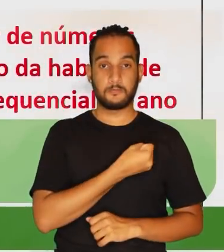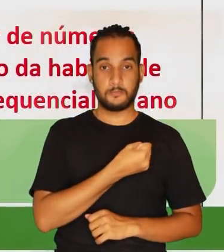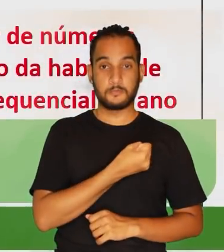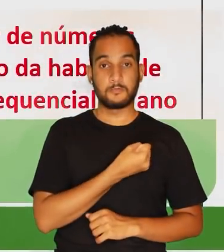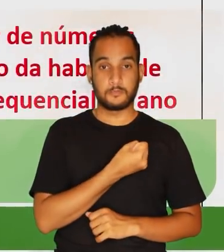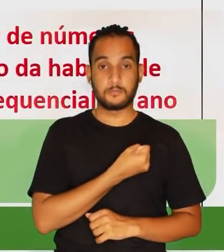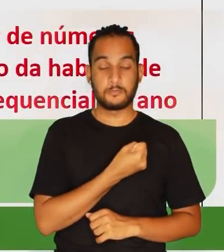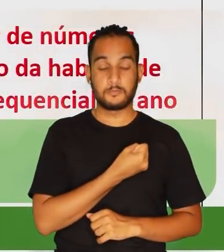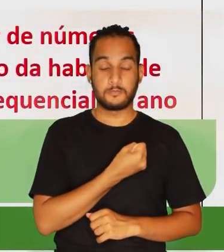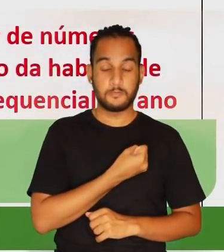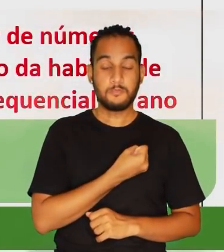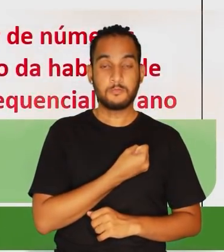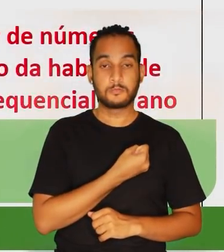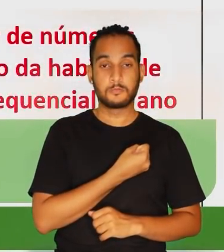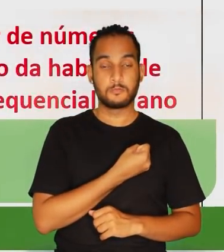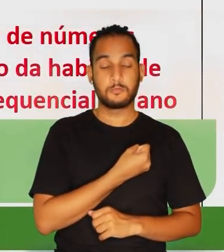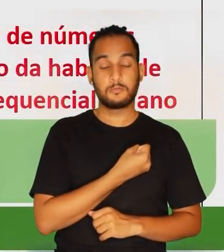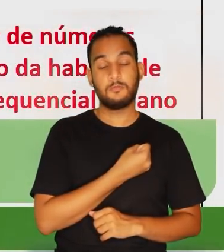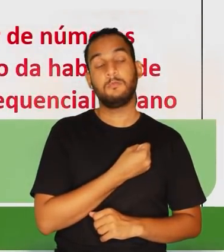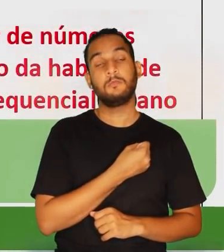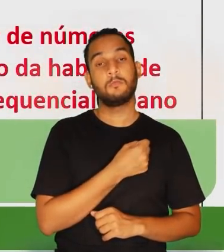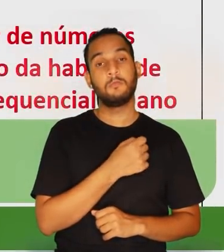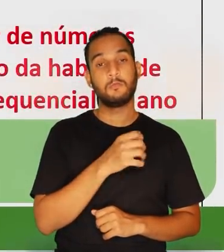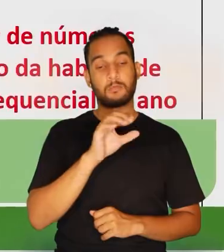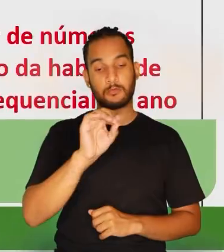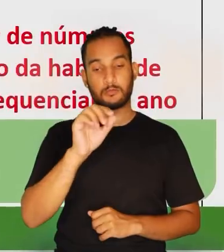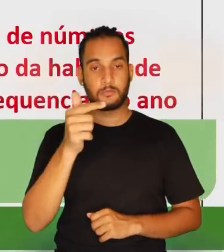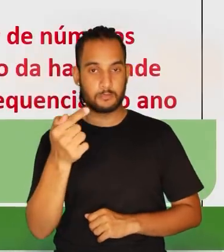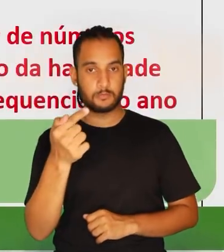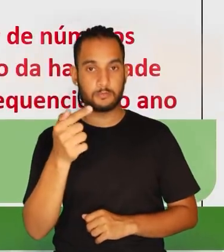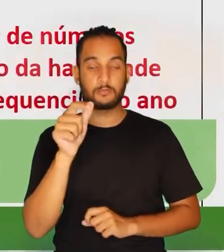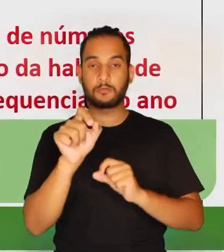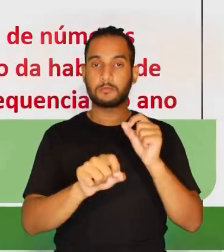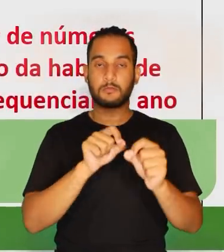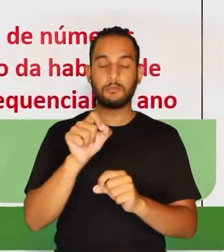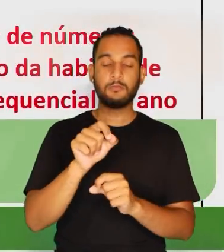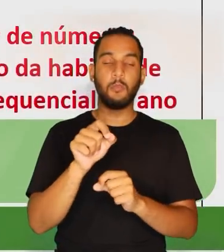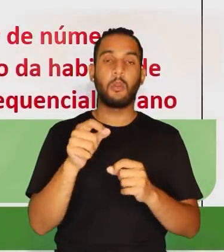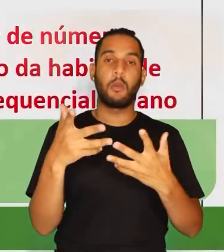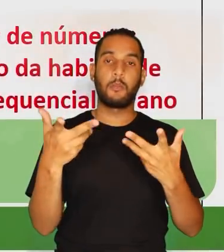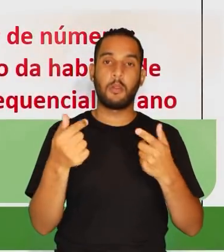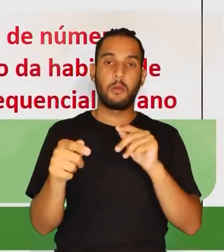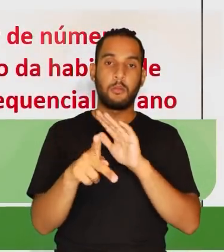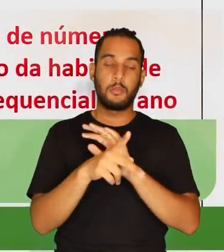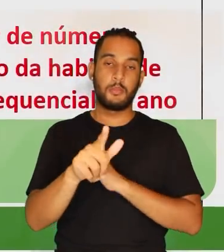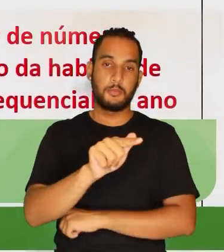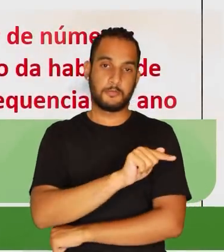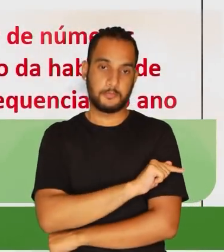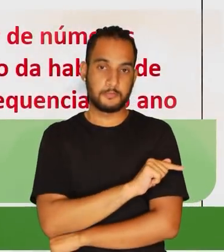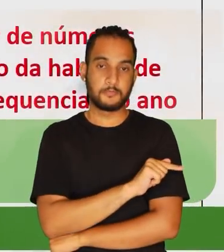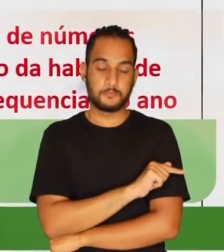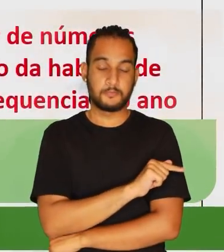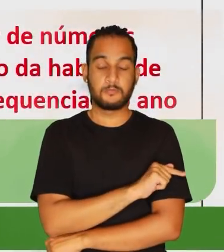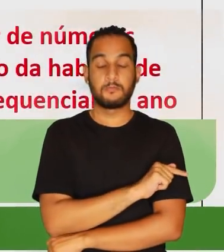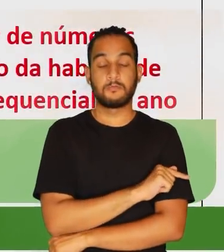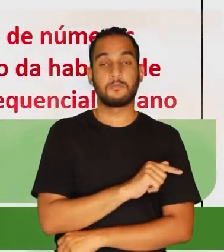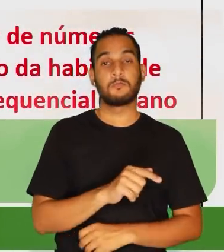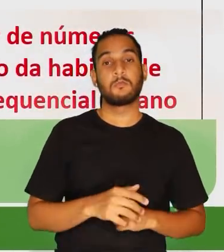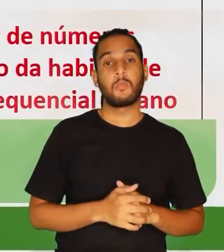Esses números aqui, os dois primeiros, nesse caso aqui, como é 07, é uma habilidade do sétimo ano.